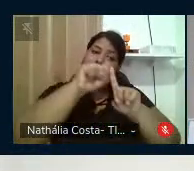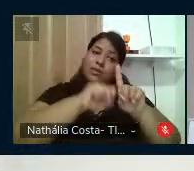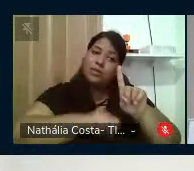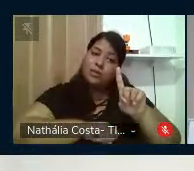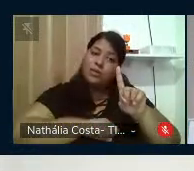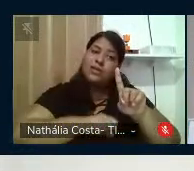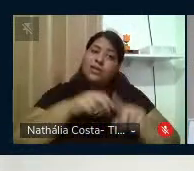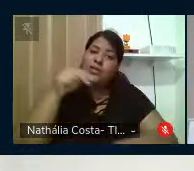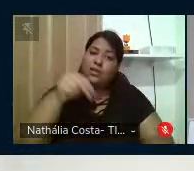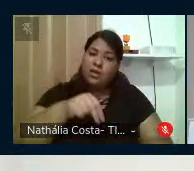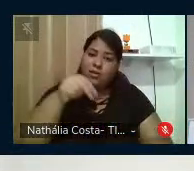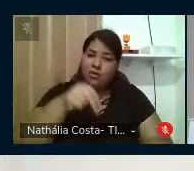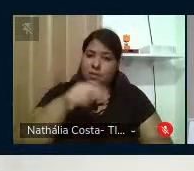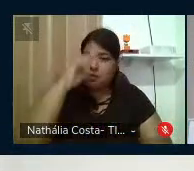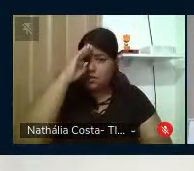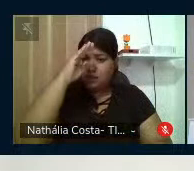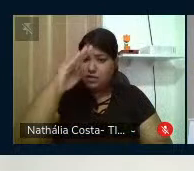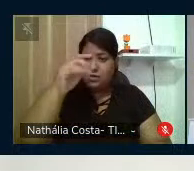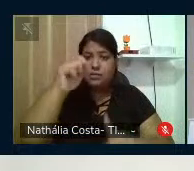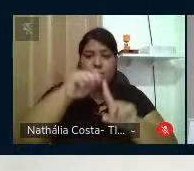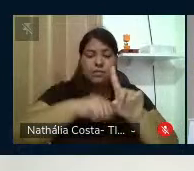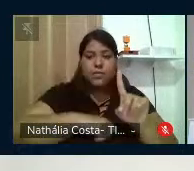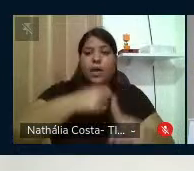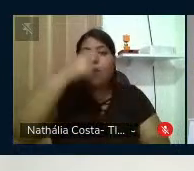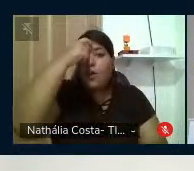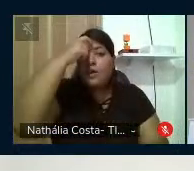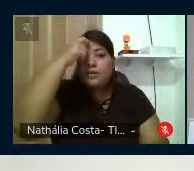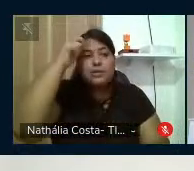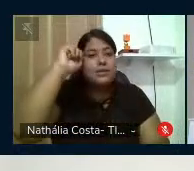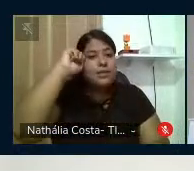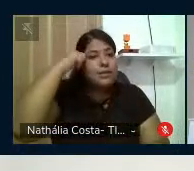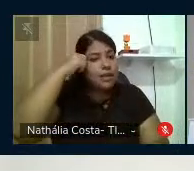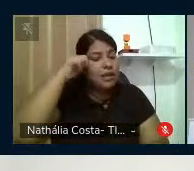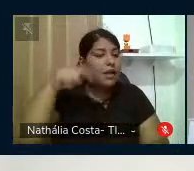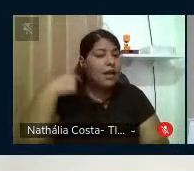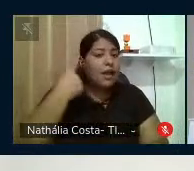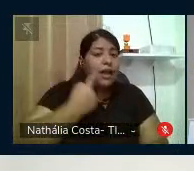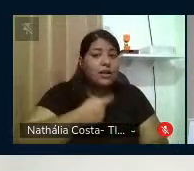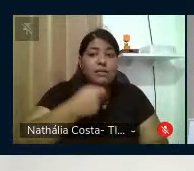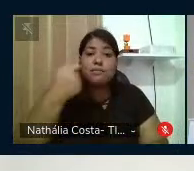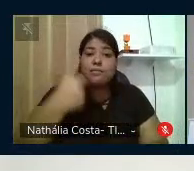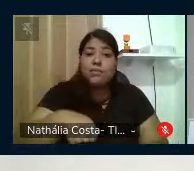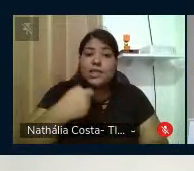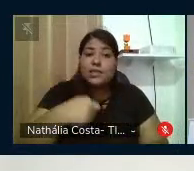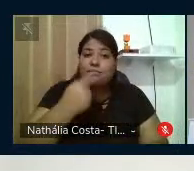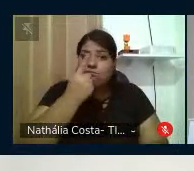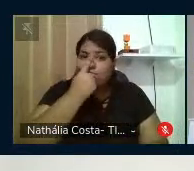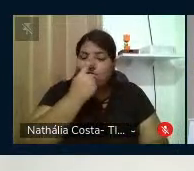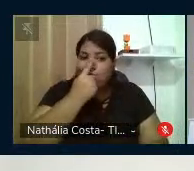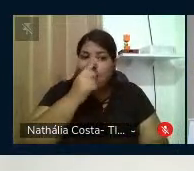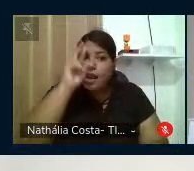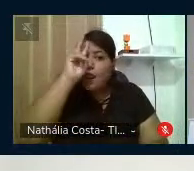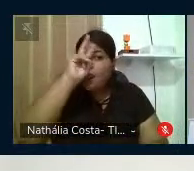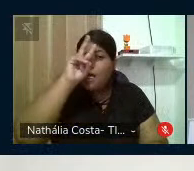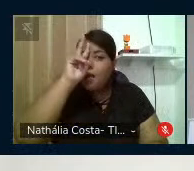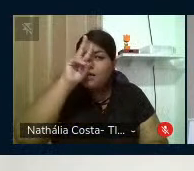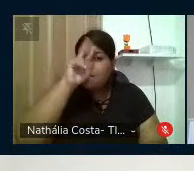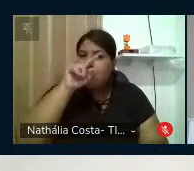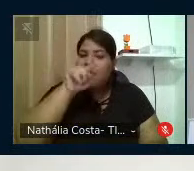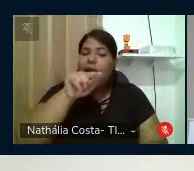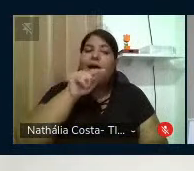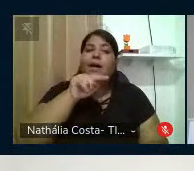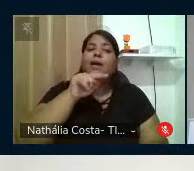neste mês de novembro especialmente, mês da consciência negra, procuremos nos inspirar dessas